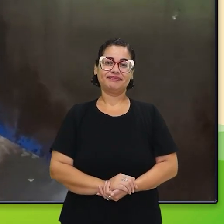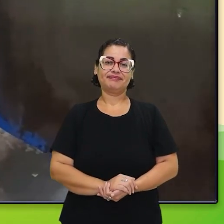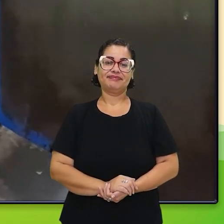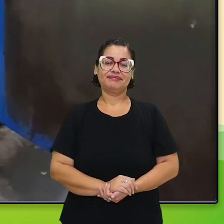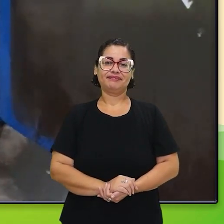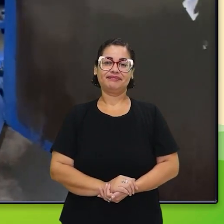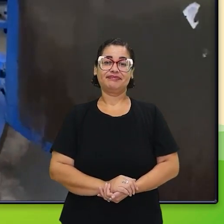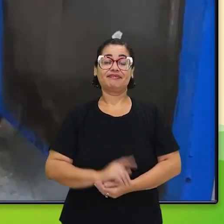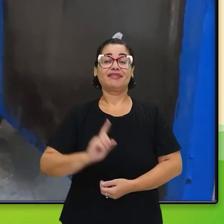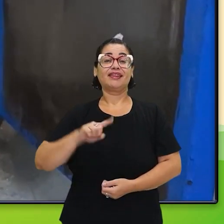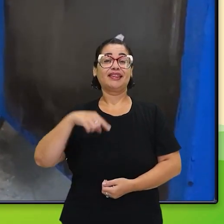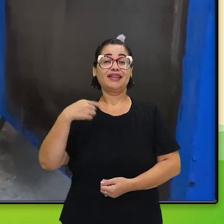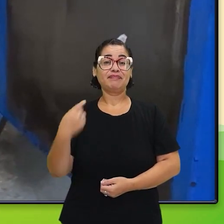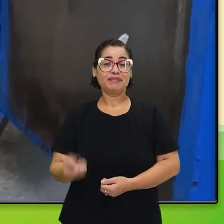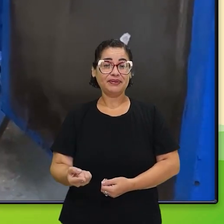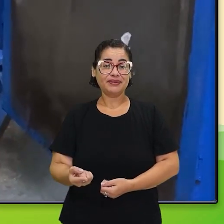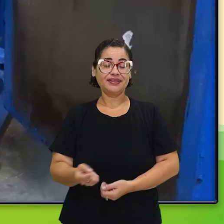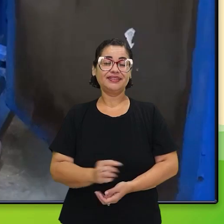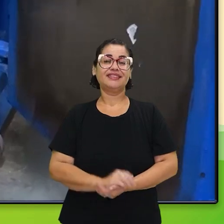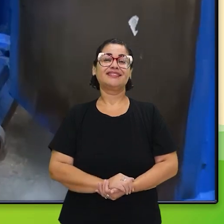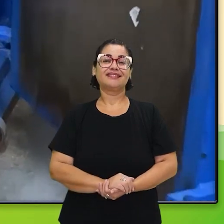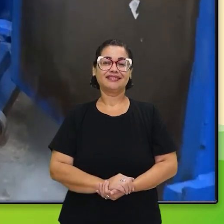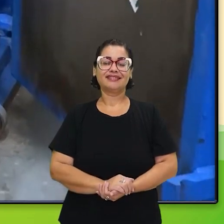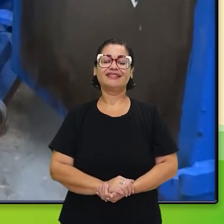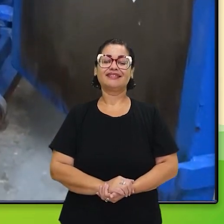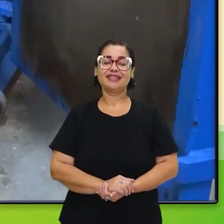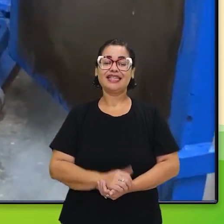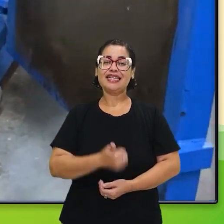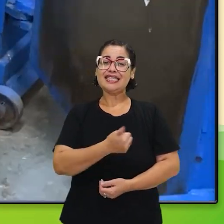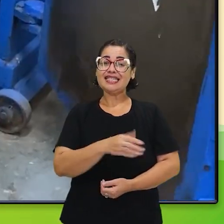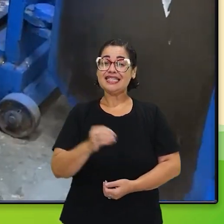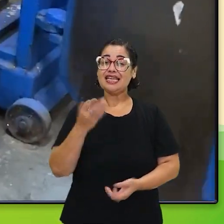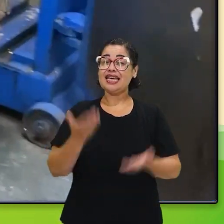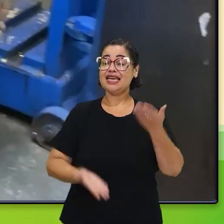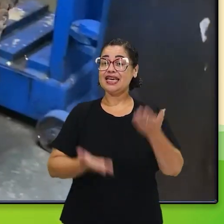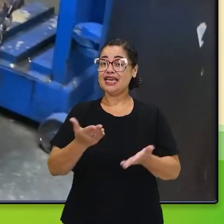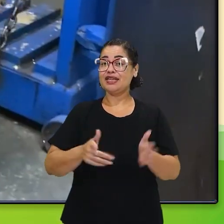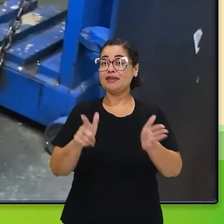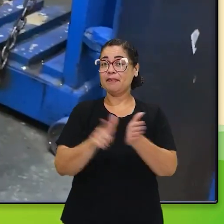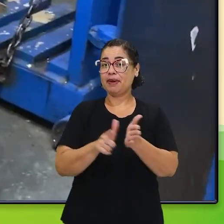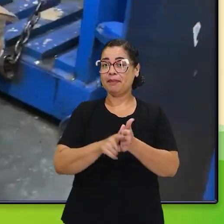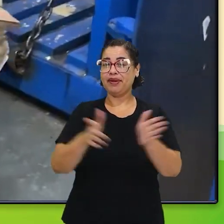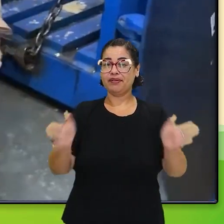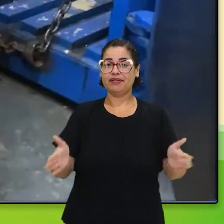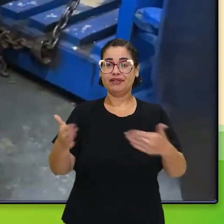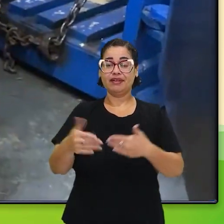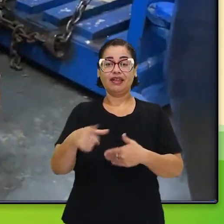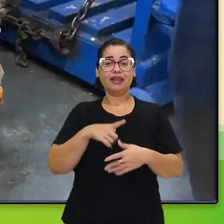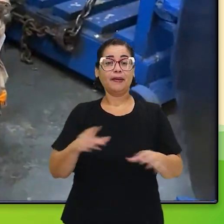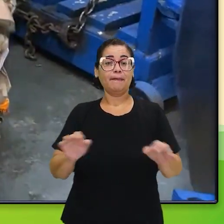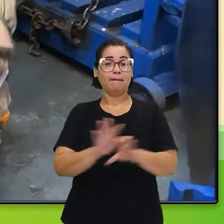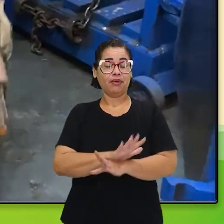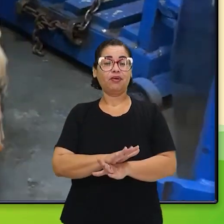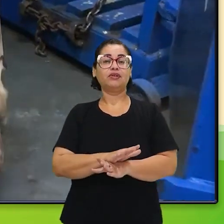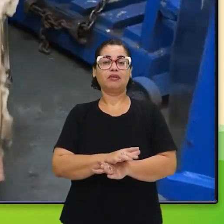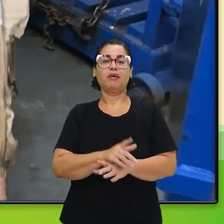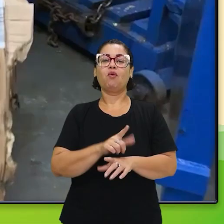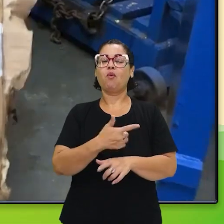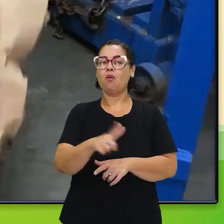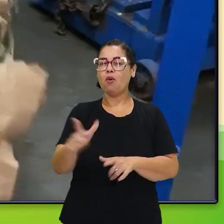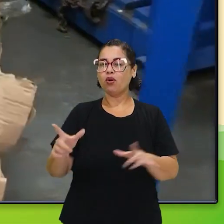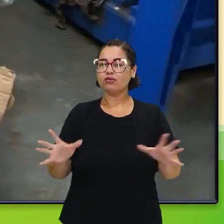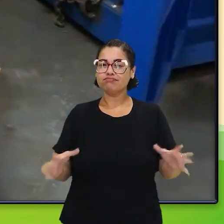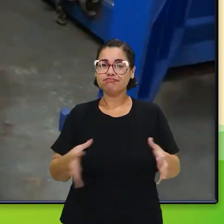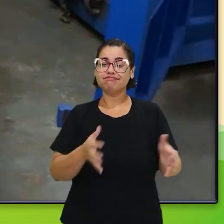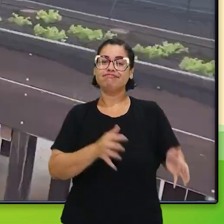E depois... Mais de 100 quilos de papelão tá pronto ali pra, juntamente com os demais, partir